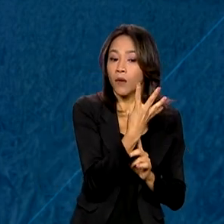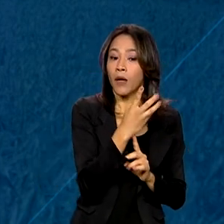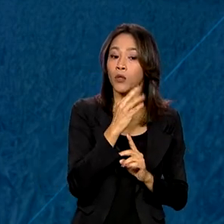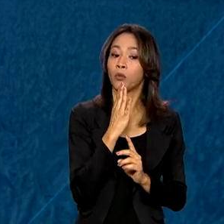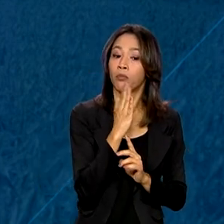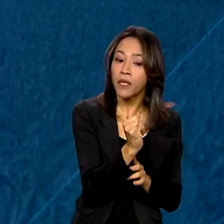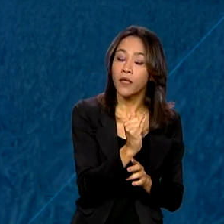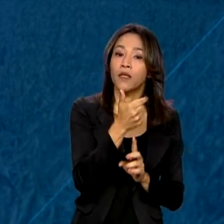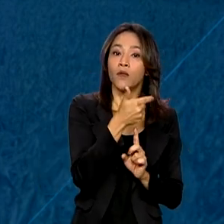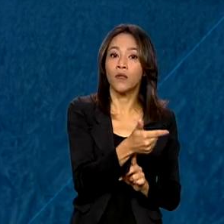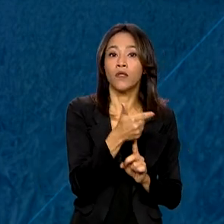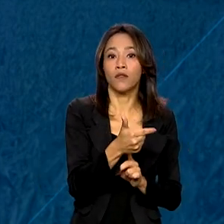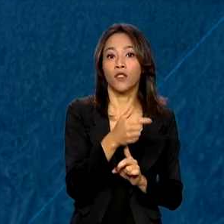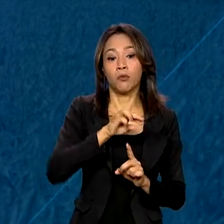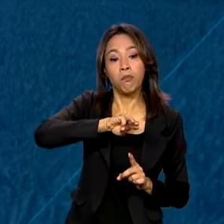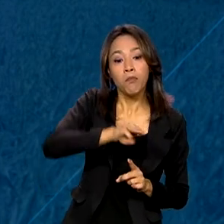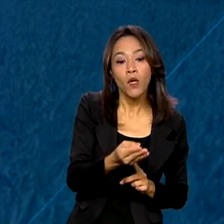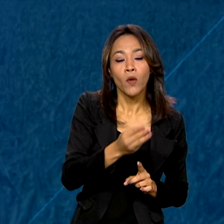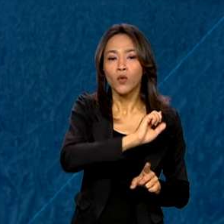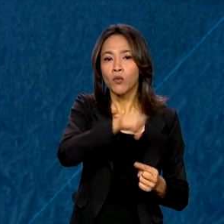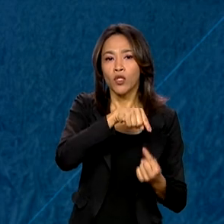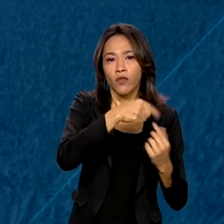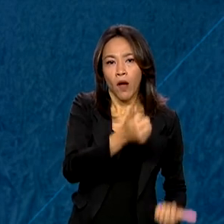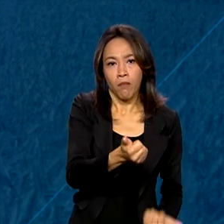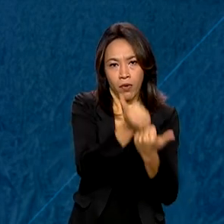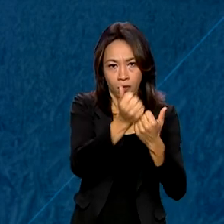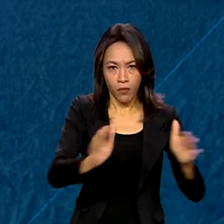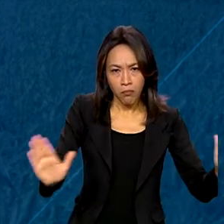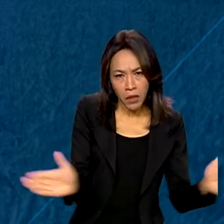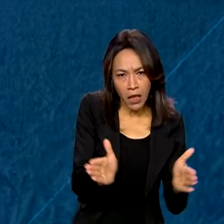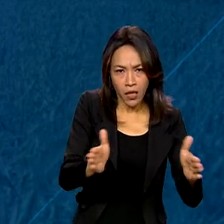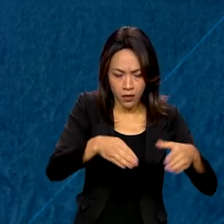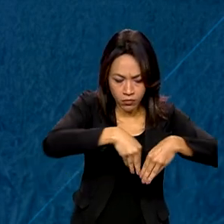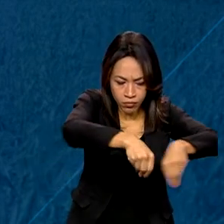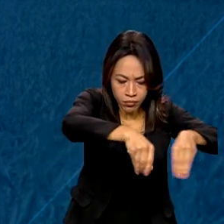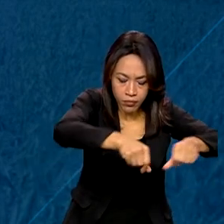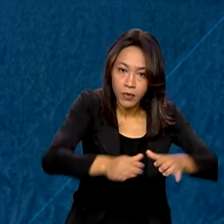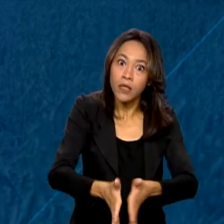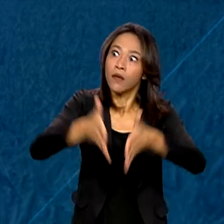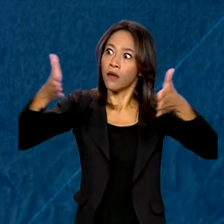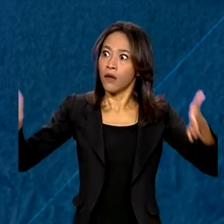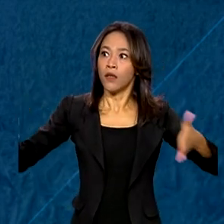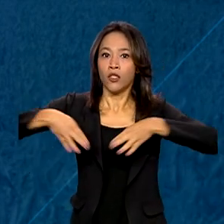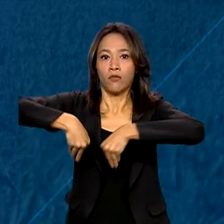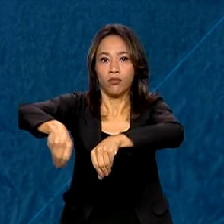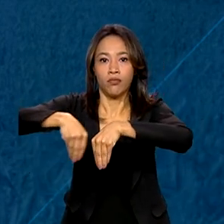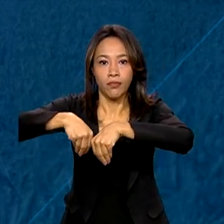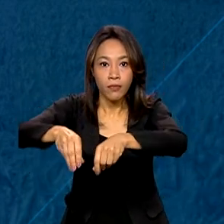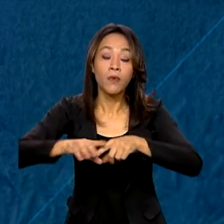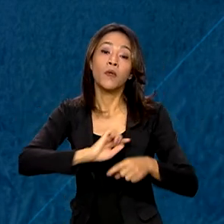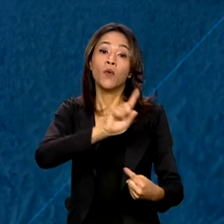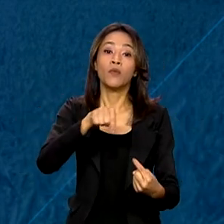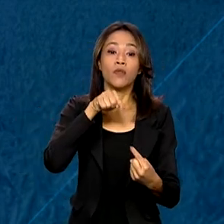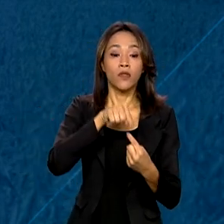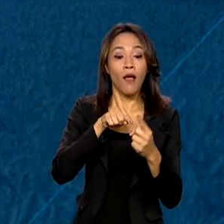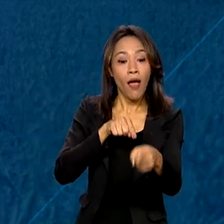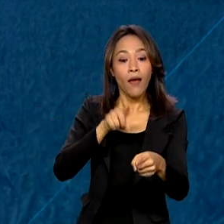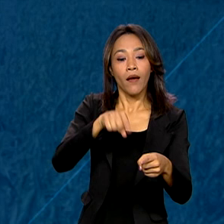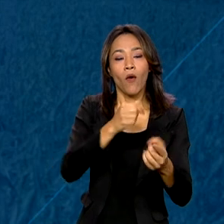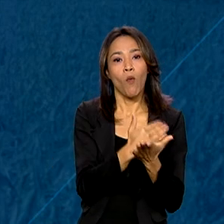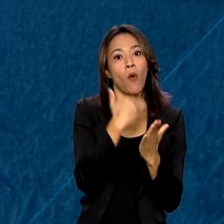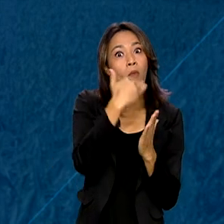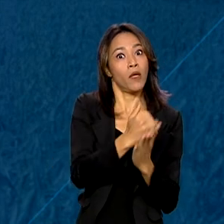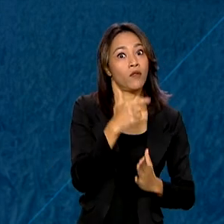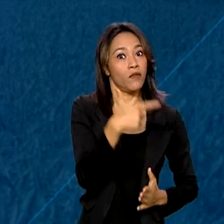bilhões no apoio a médios e grandes produtores rurais. O valor representa um aumento de 27%